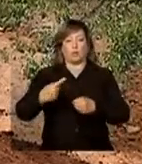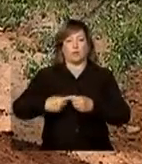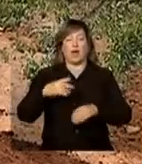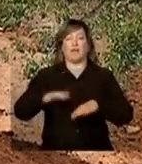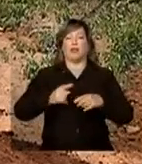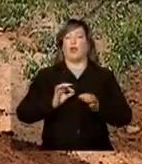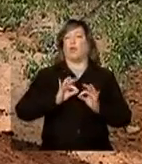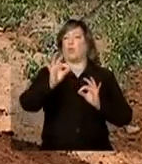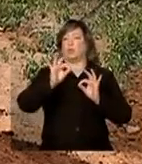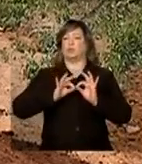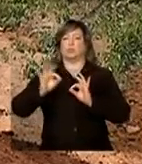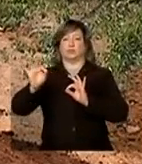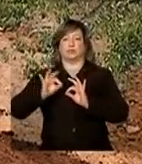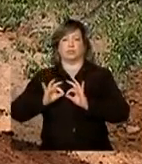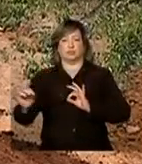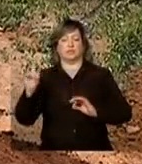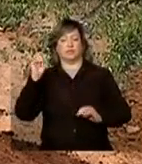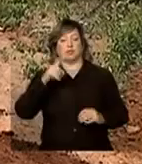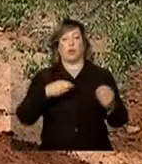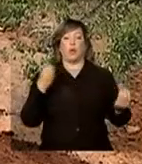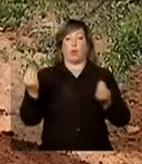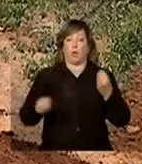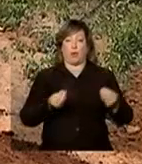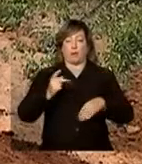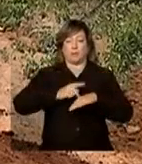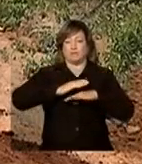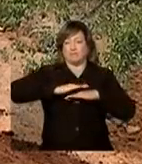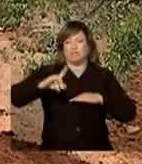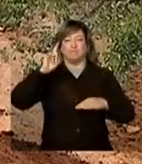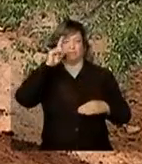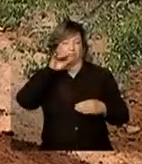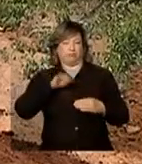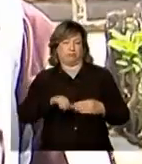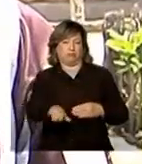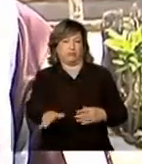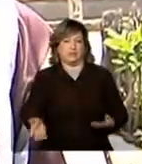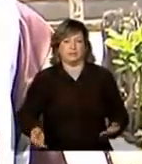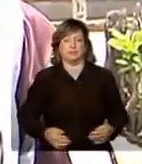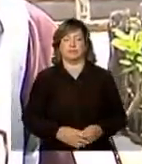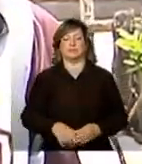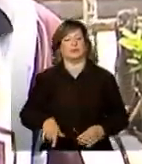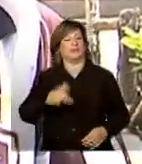geralmente são maiores e as condições das estradas nem sempre são boas.